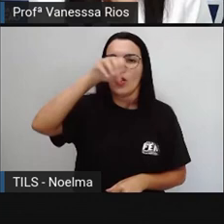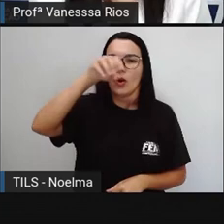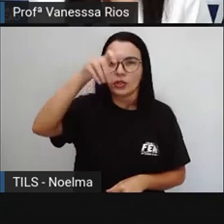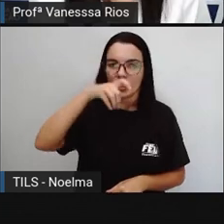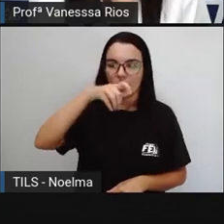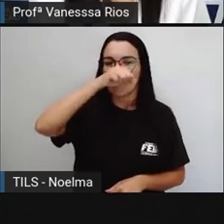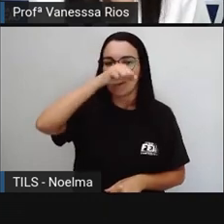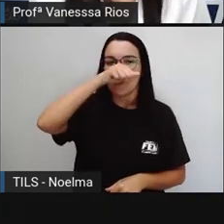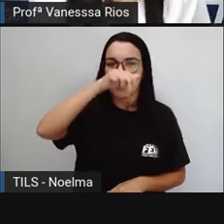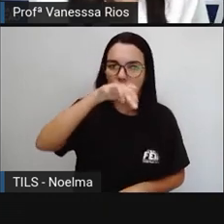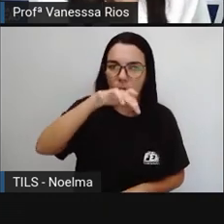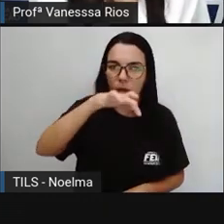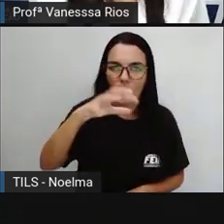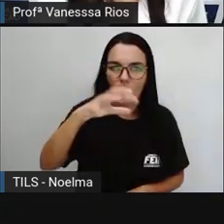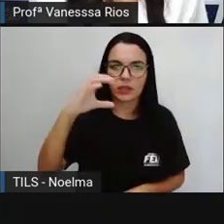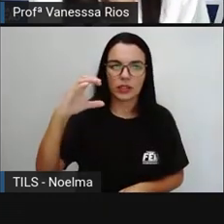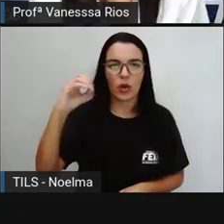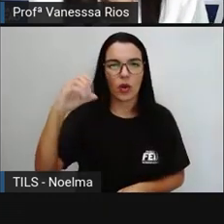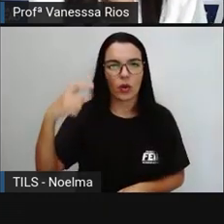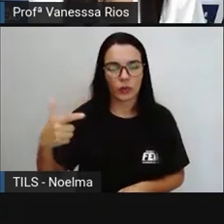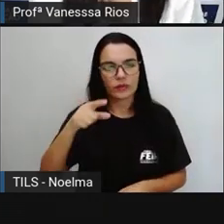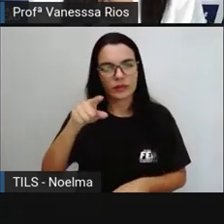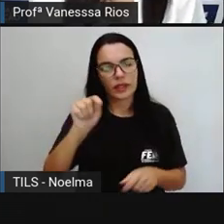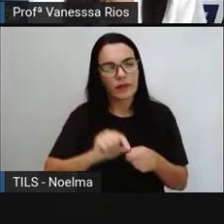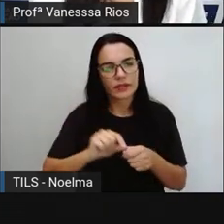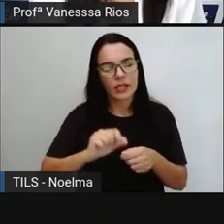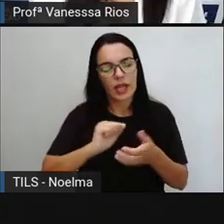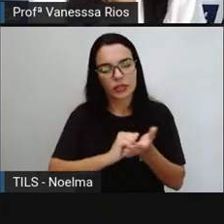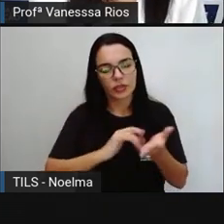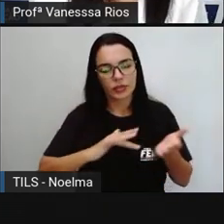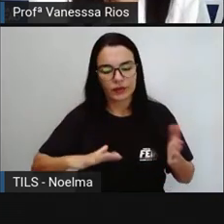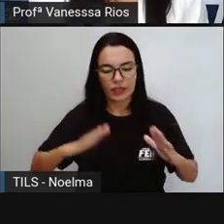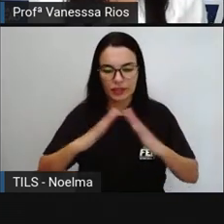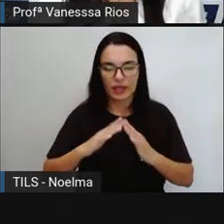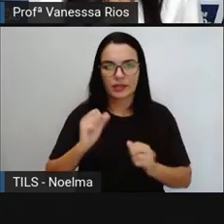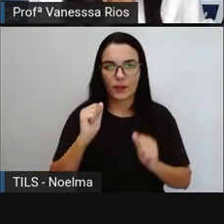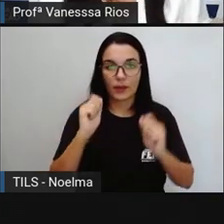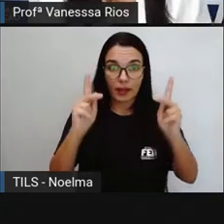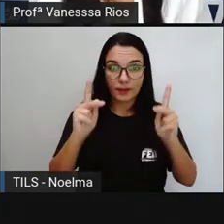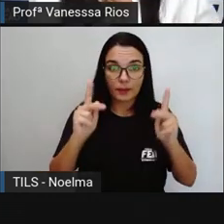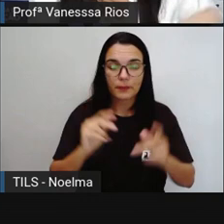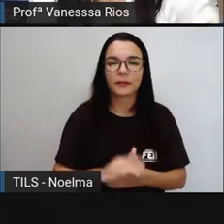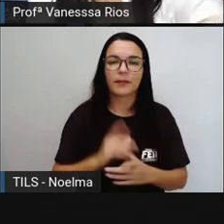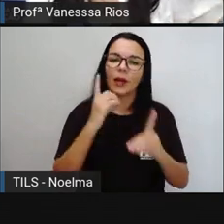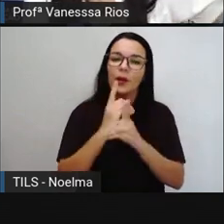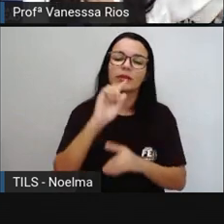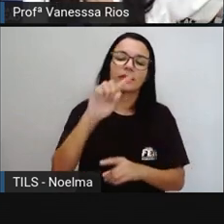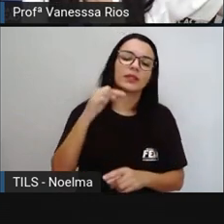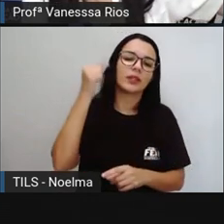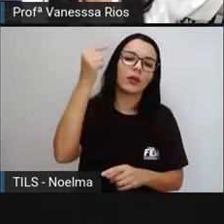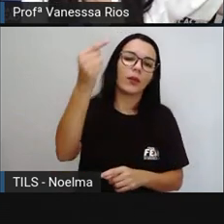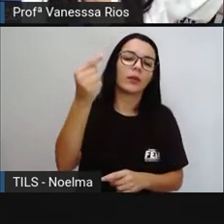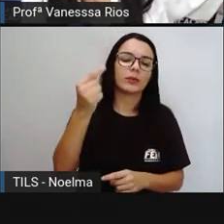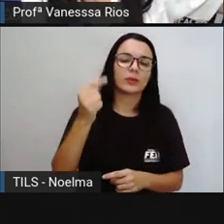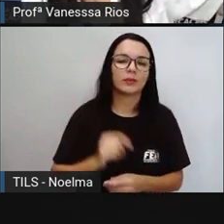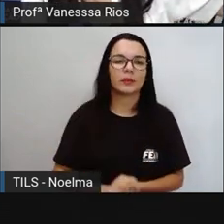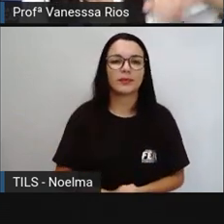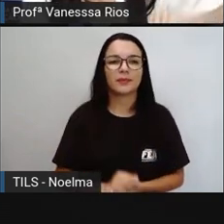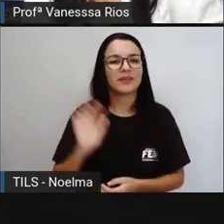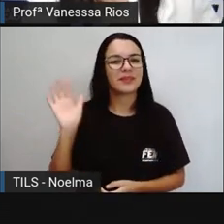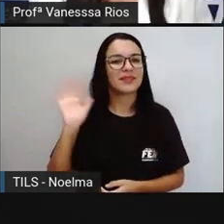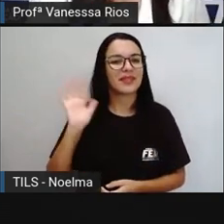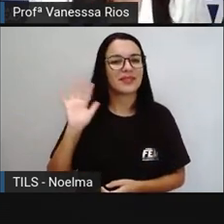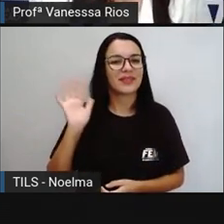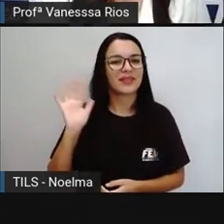continuidade com a atividade que a sua professora preparou Certo? E a gente se encontra aí numa próxima aula